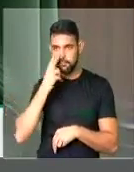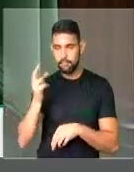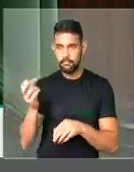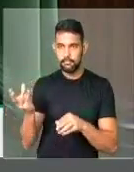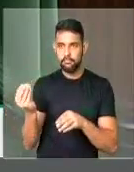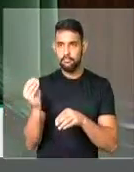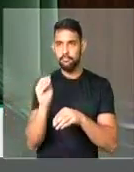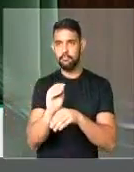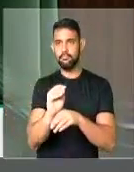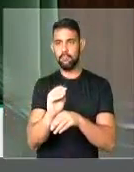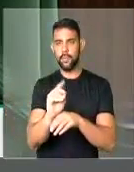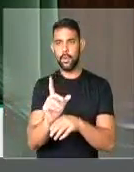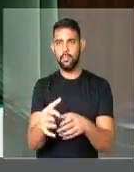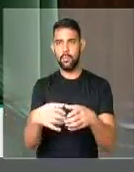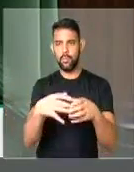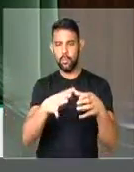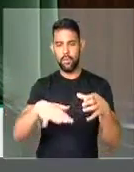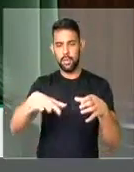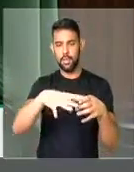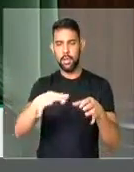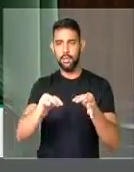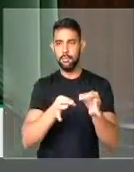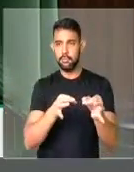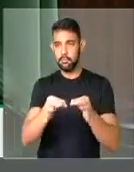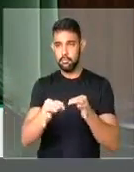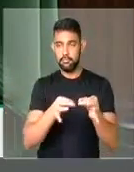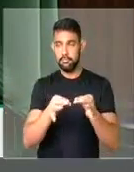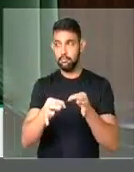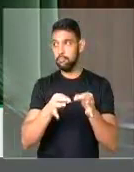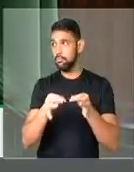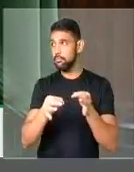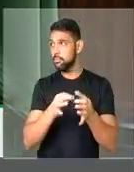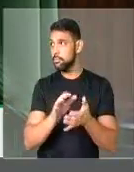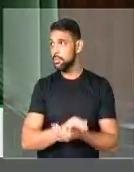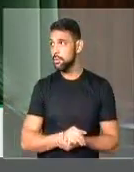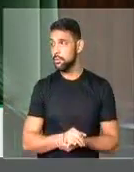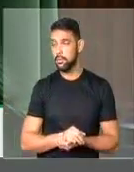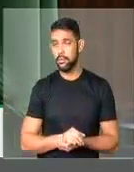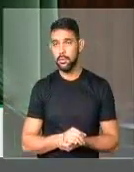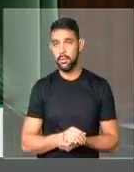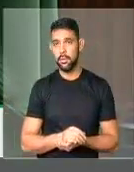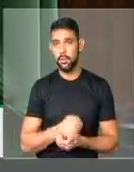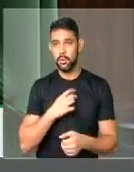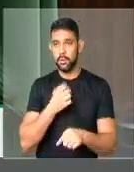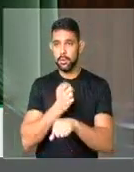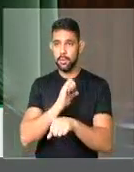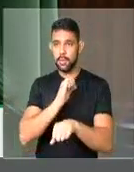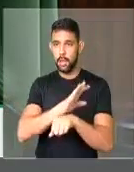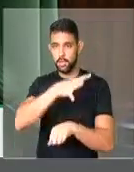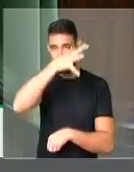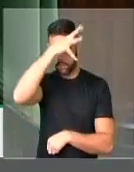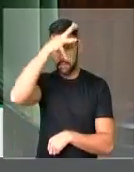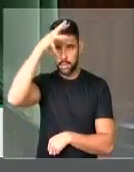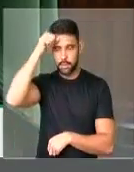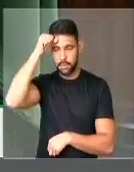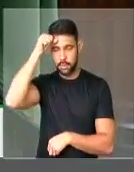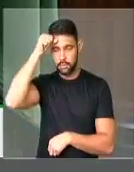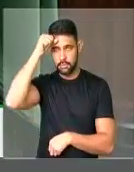como uma unidade de planejamento e os estados da Amazônia